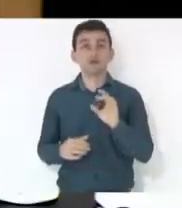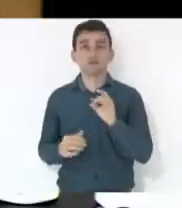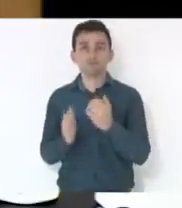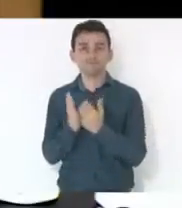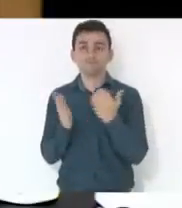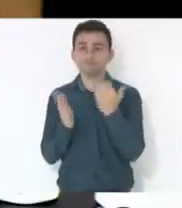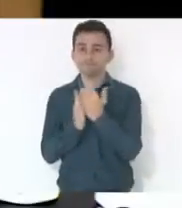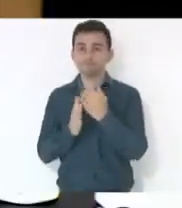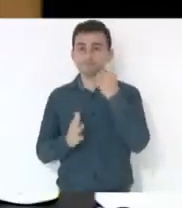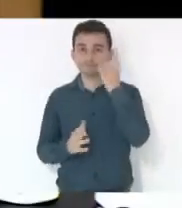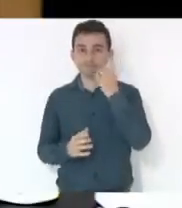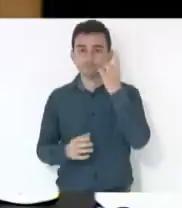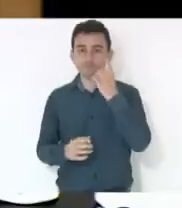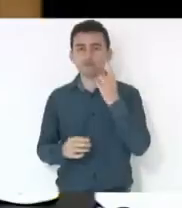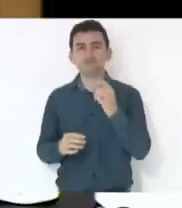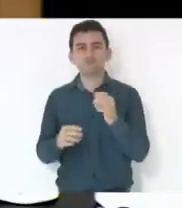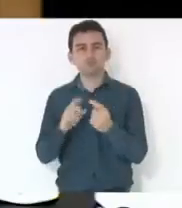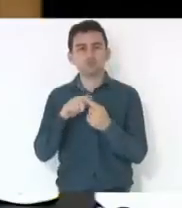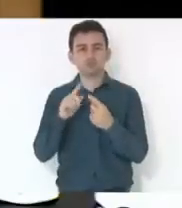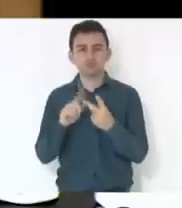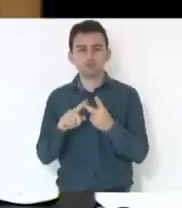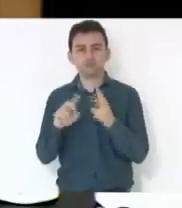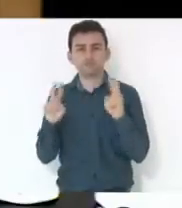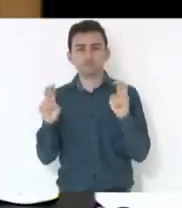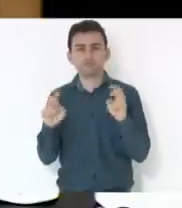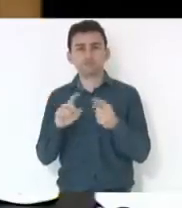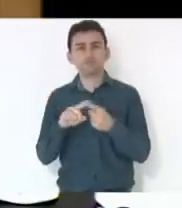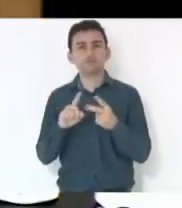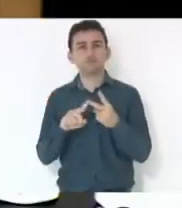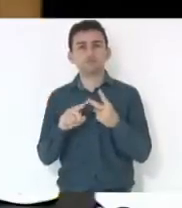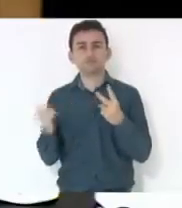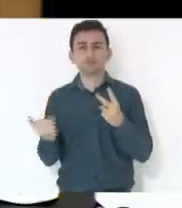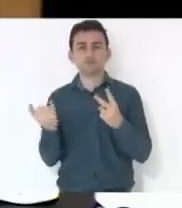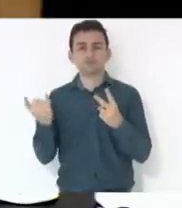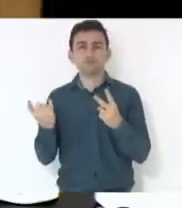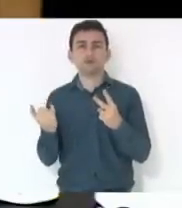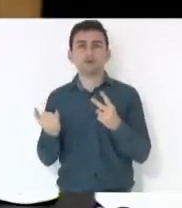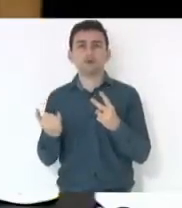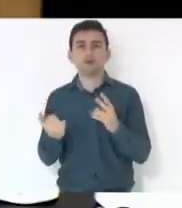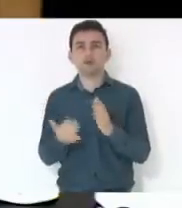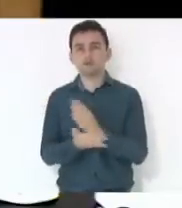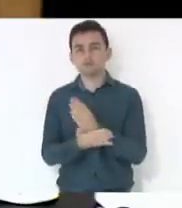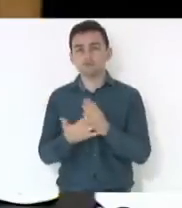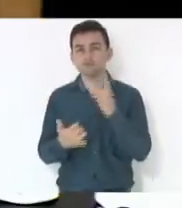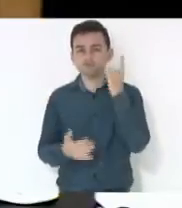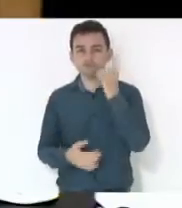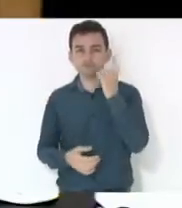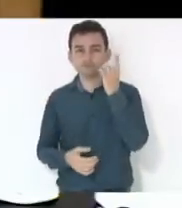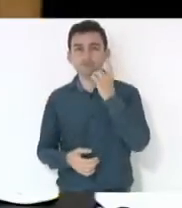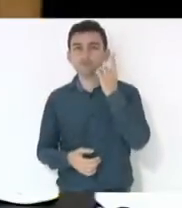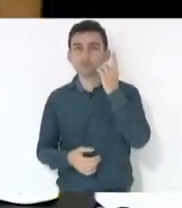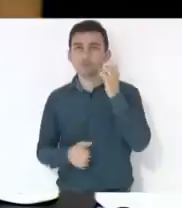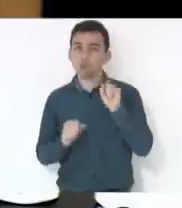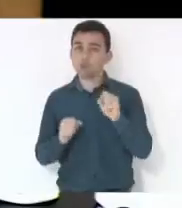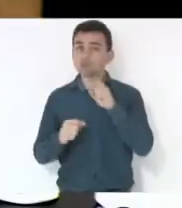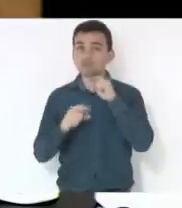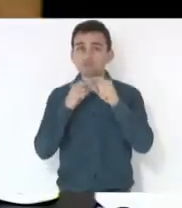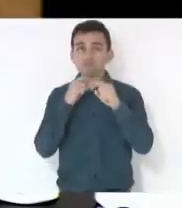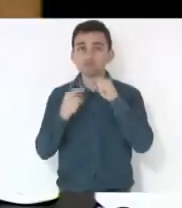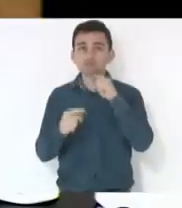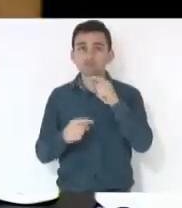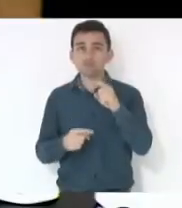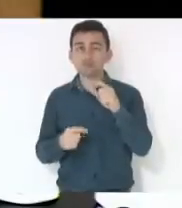questões aqui que ficaram muito interessantes até para que os deputados que talvez possam ter alguma dúvida ficasse bem